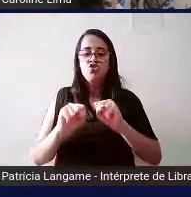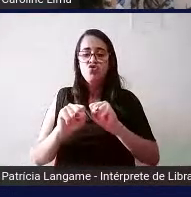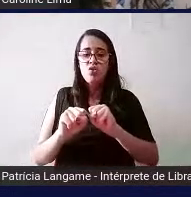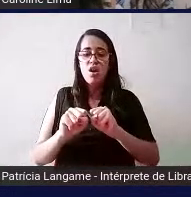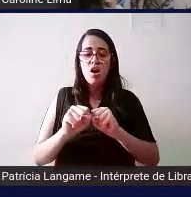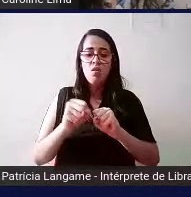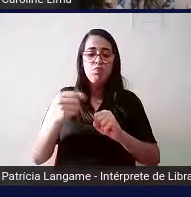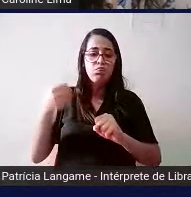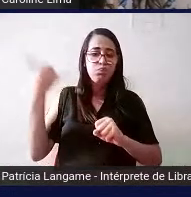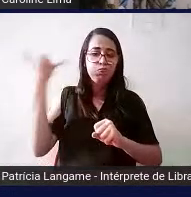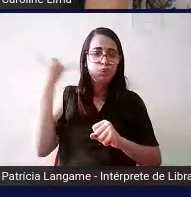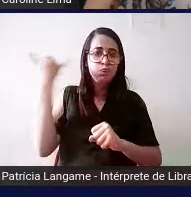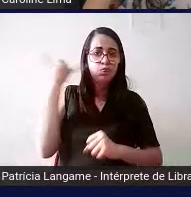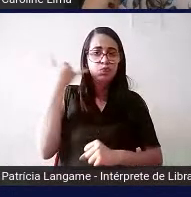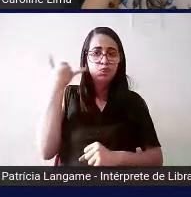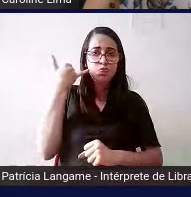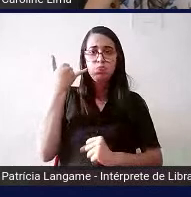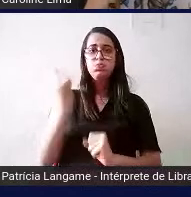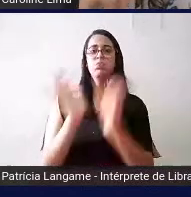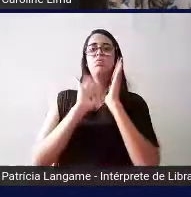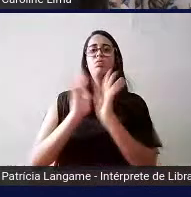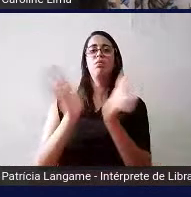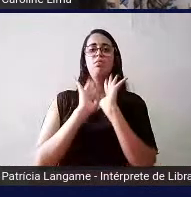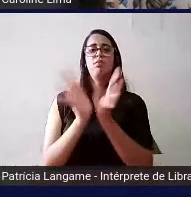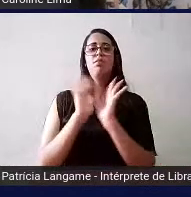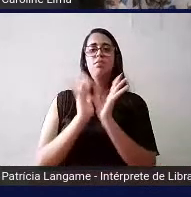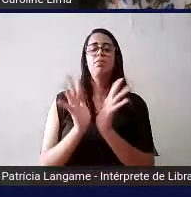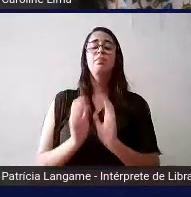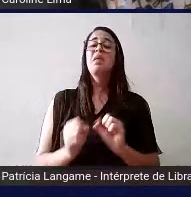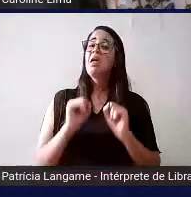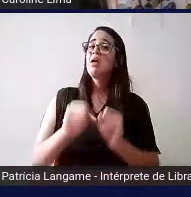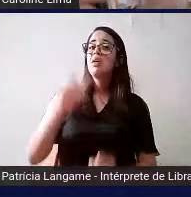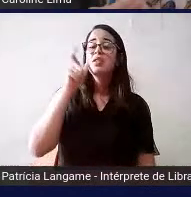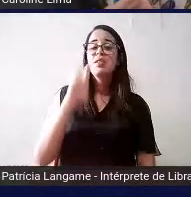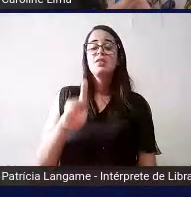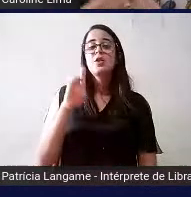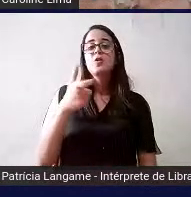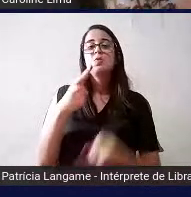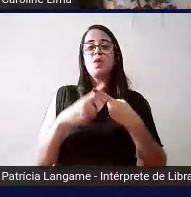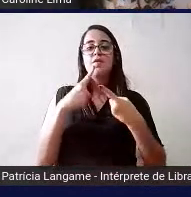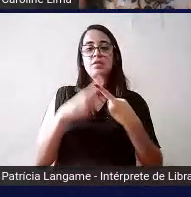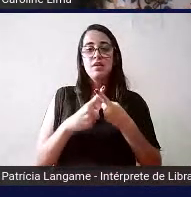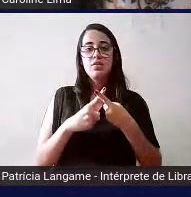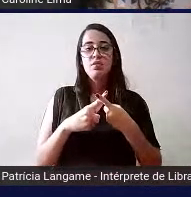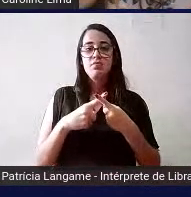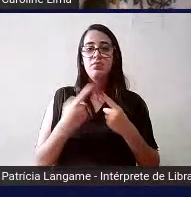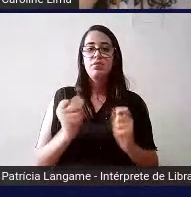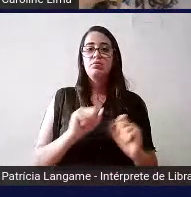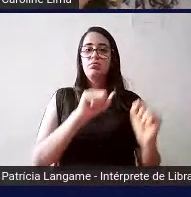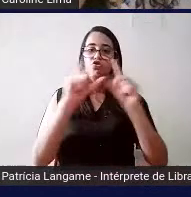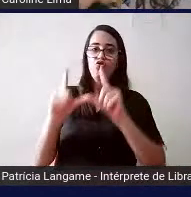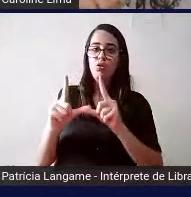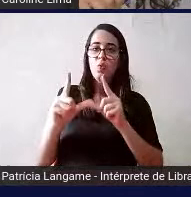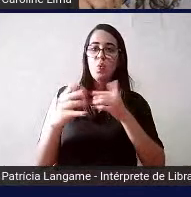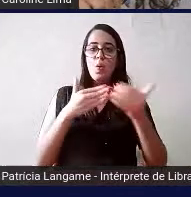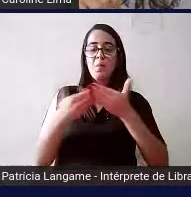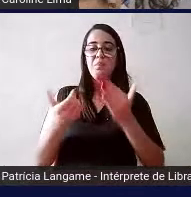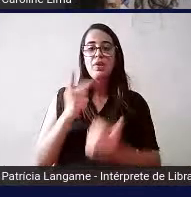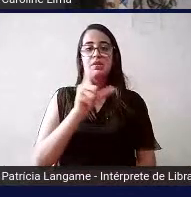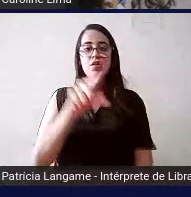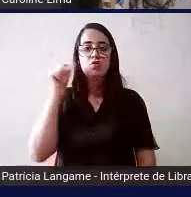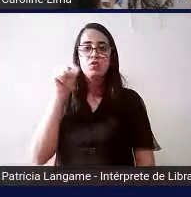o vídeo que eu ainda não testei mas é uma coisa bem interessante por exemplo vocês abrem uma página qualquer ao selecionar um